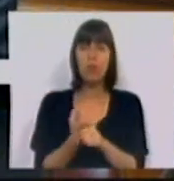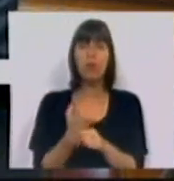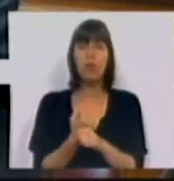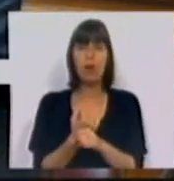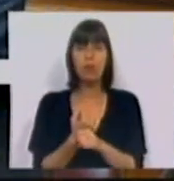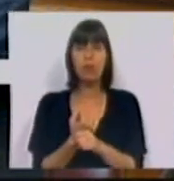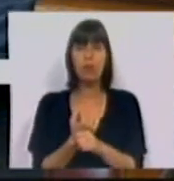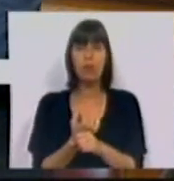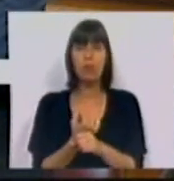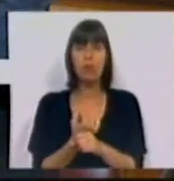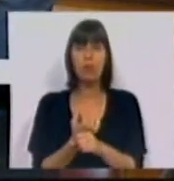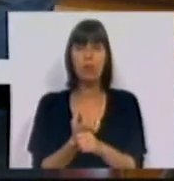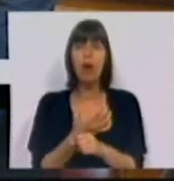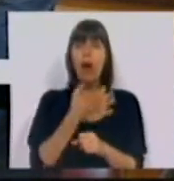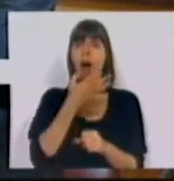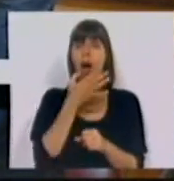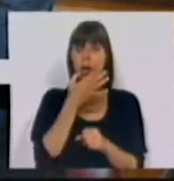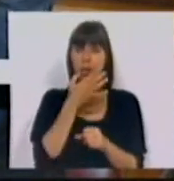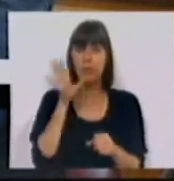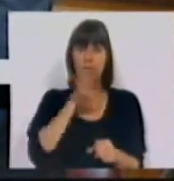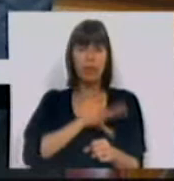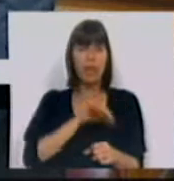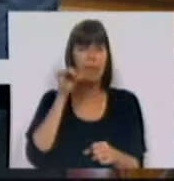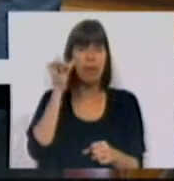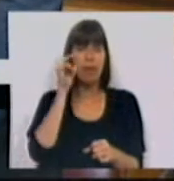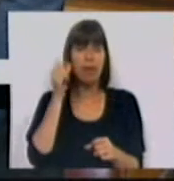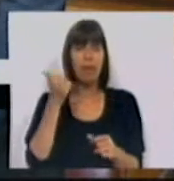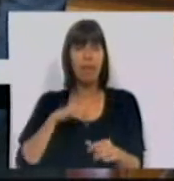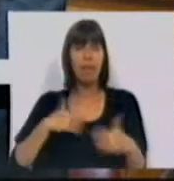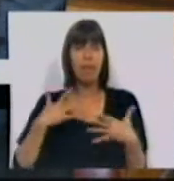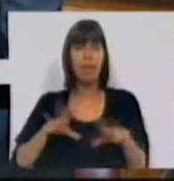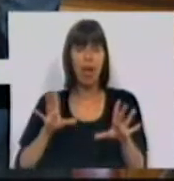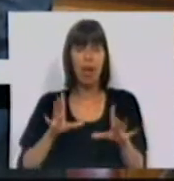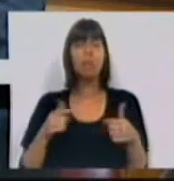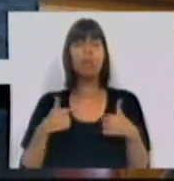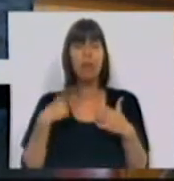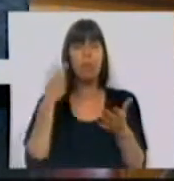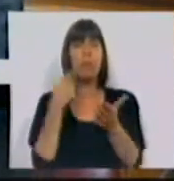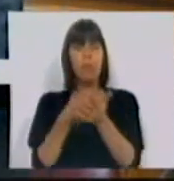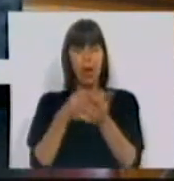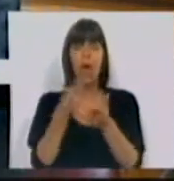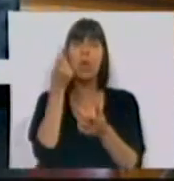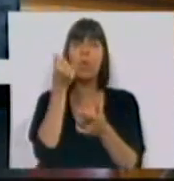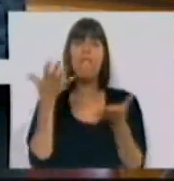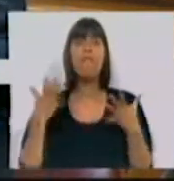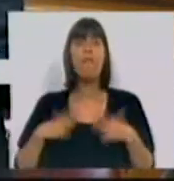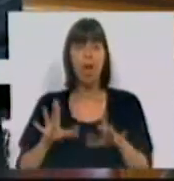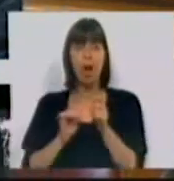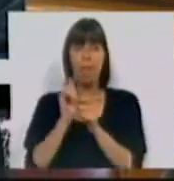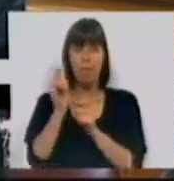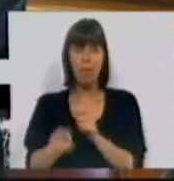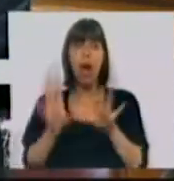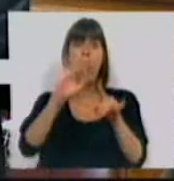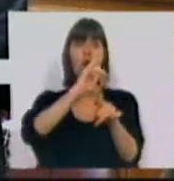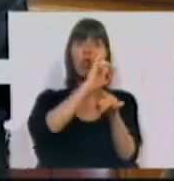que ainda não receberam o subsídio de férias, então nós vamos pagar o subsídio de férias. Mas para